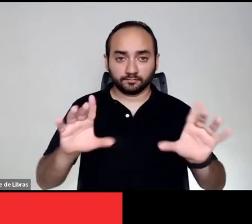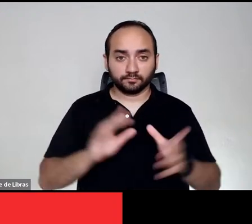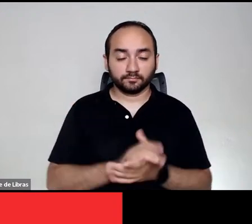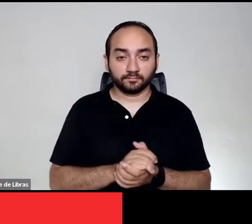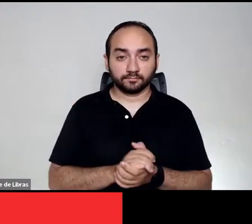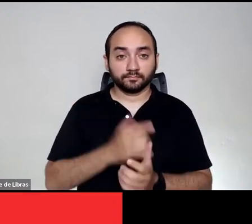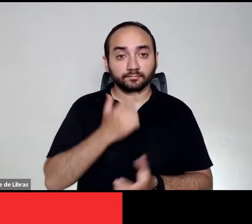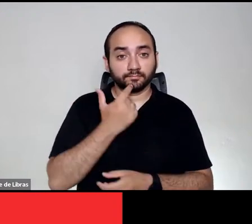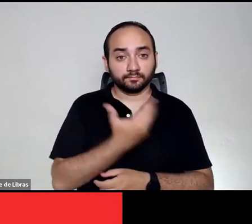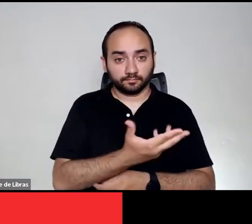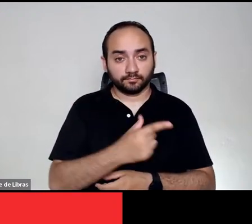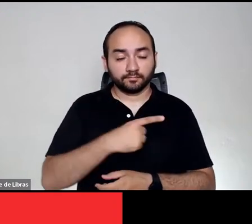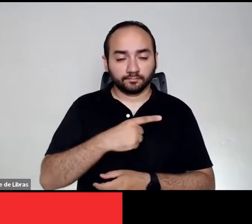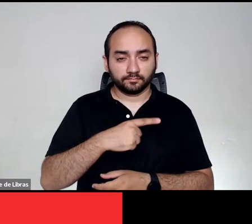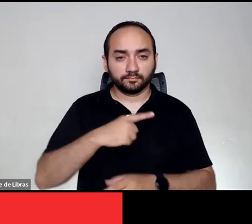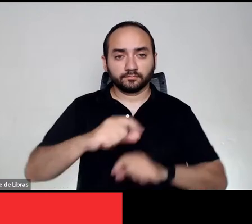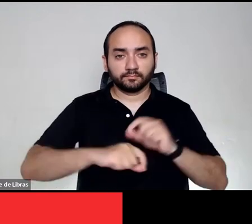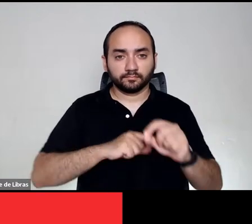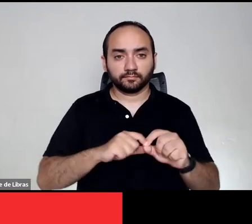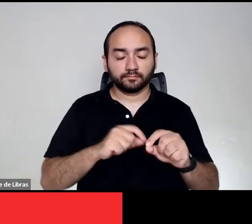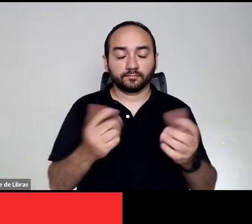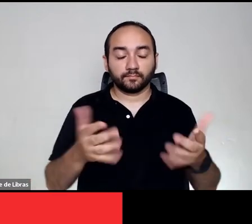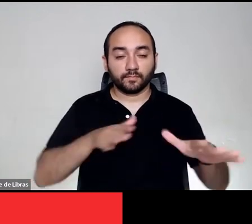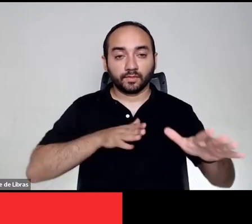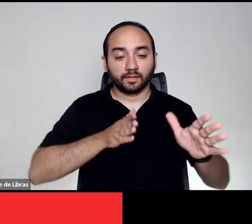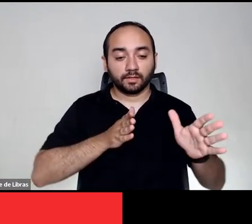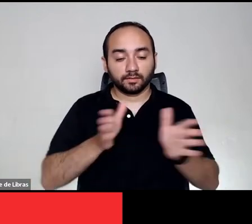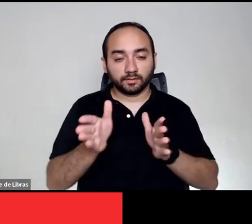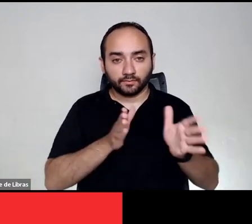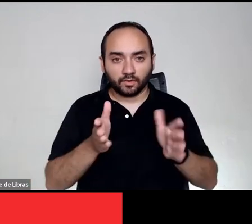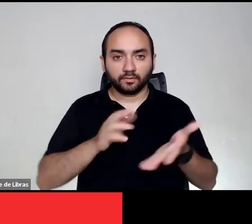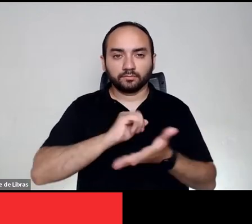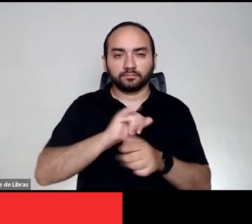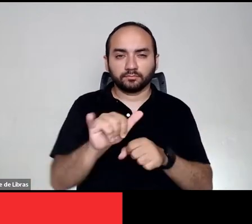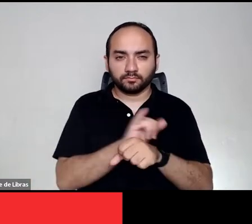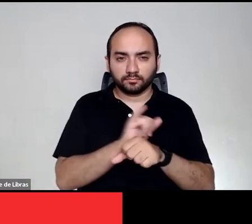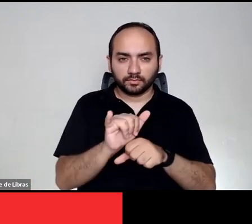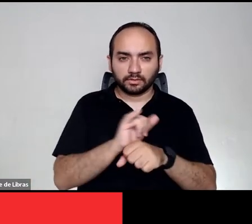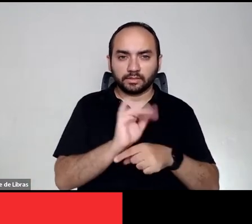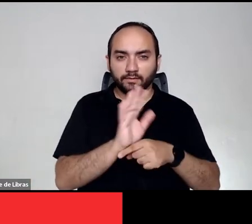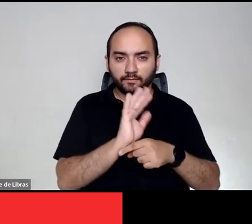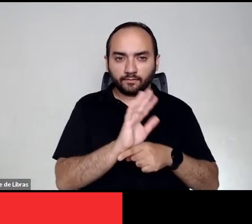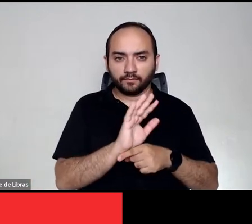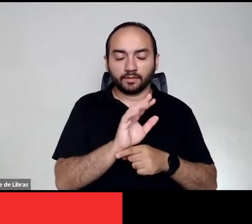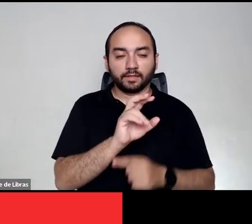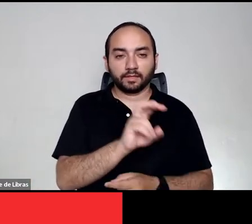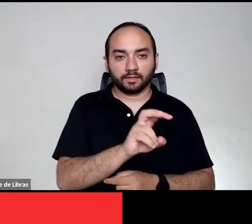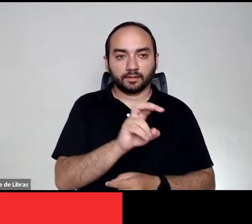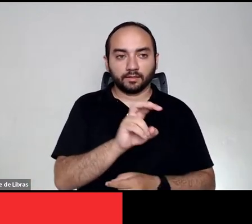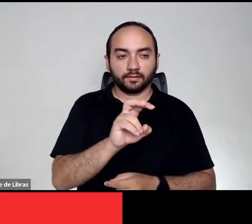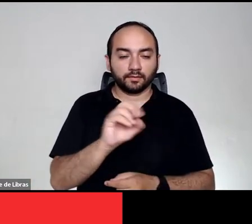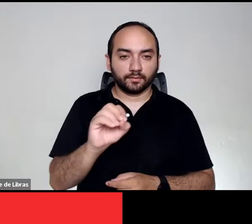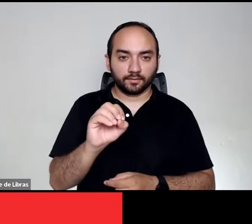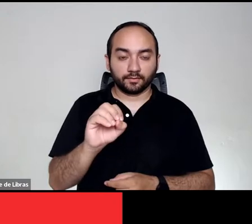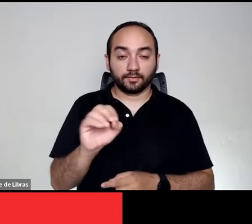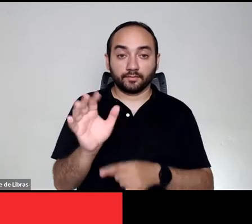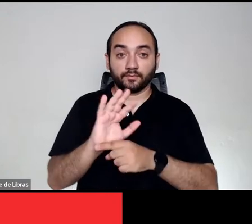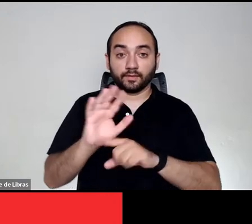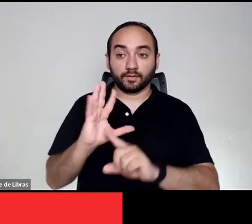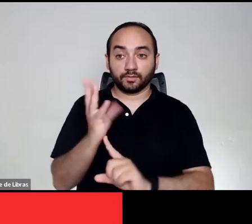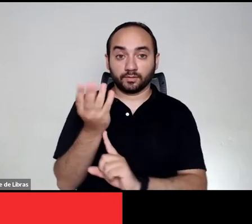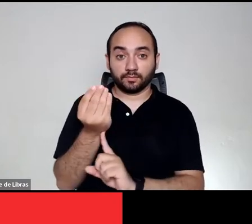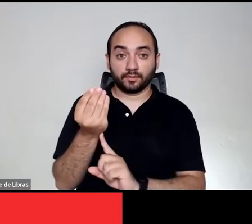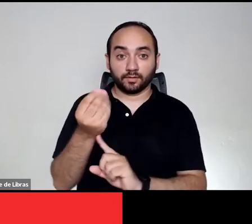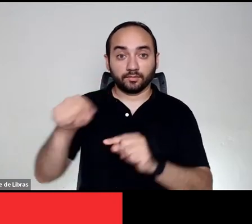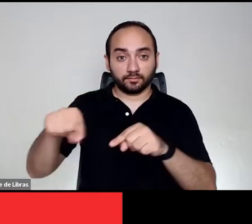recentemente, os recursos de acessibilidade aplicados aos filmes exibidos no 50º Festival SESC Melhores Filmes são um